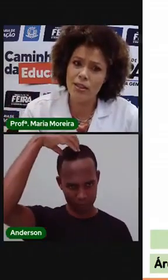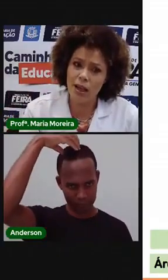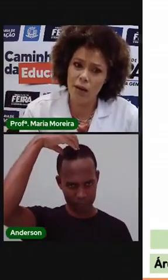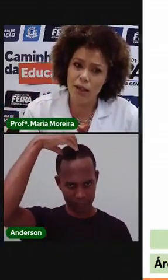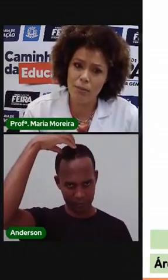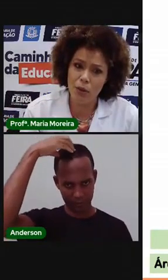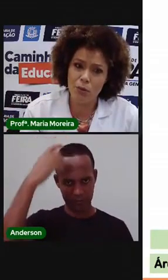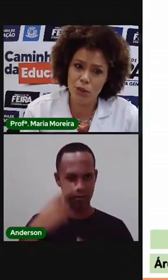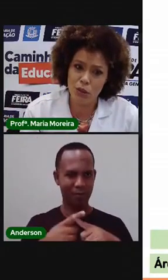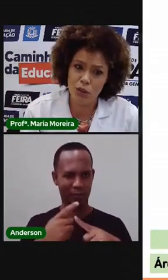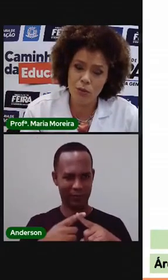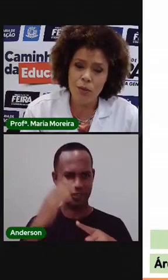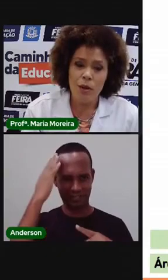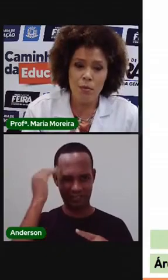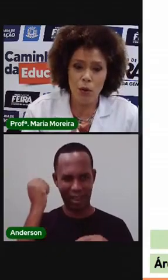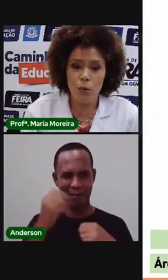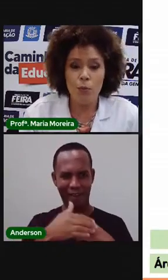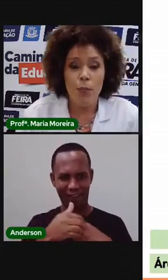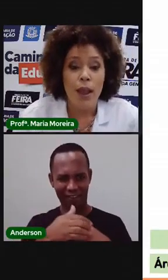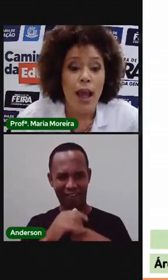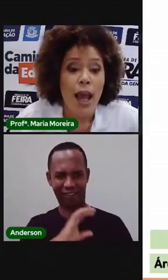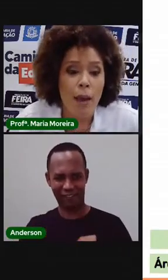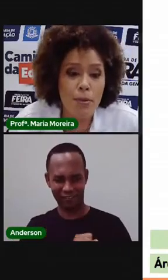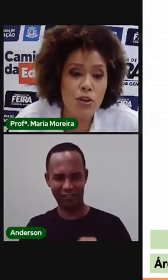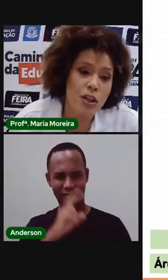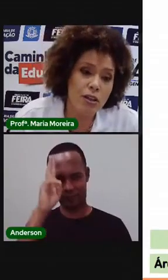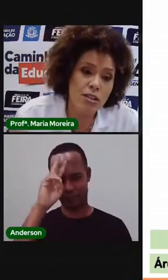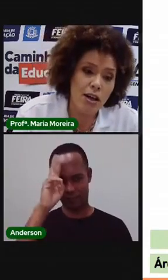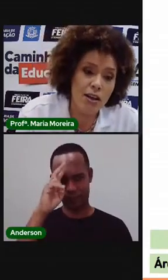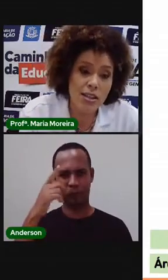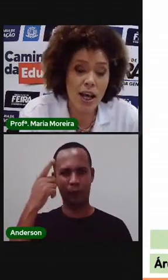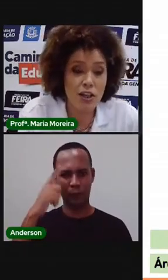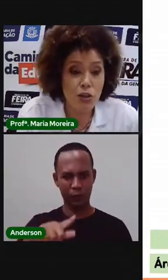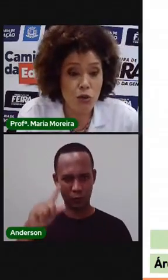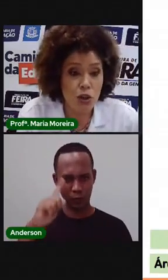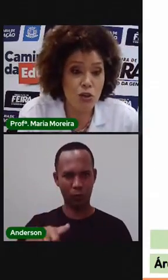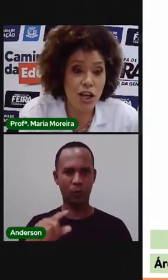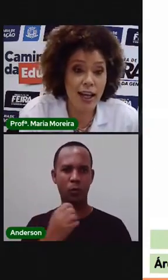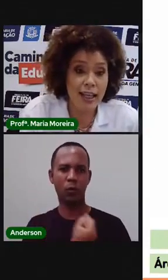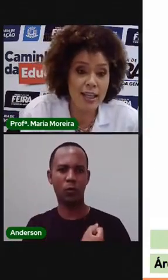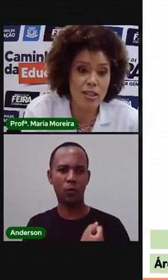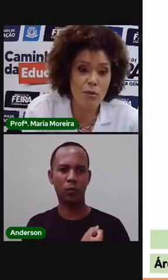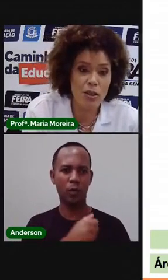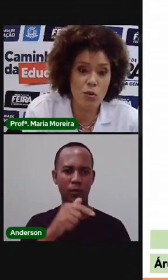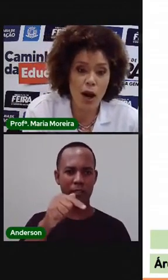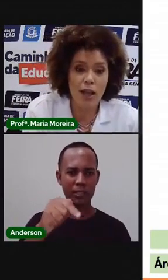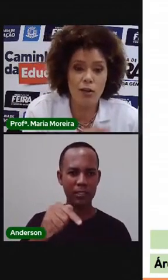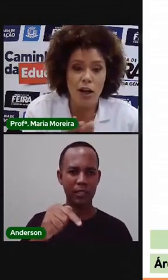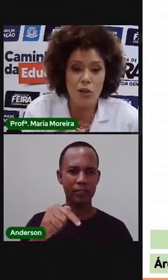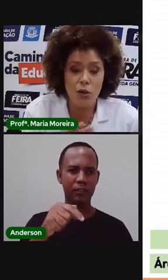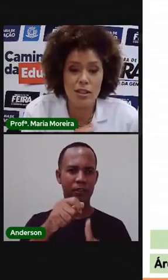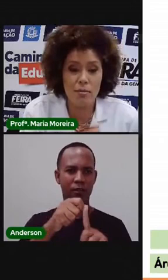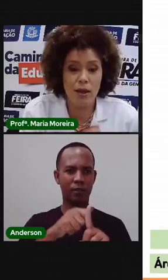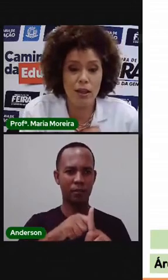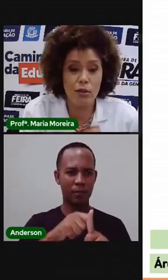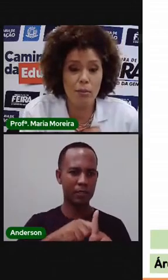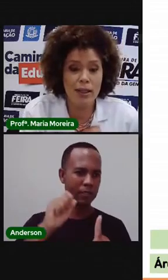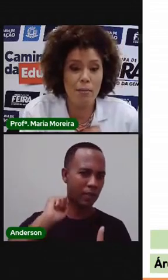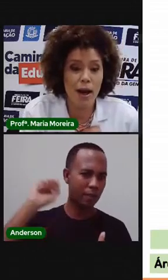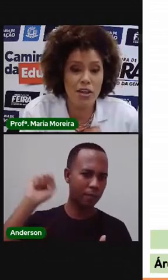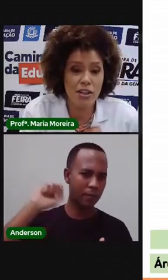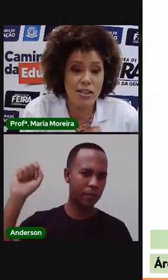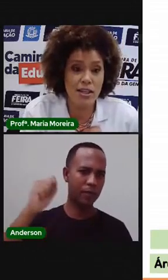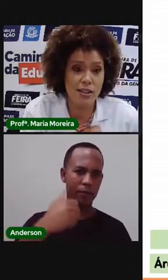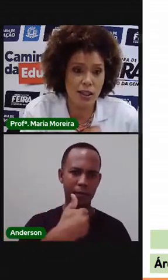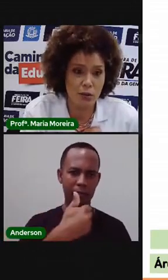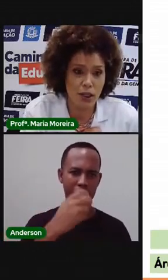aqui prestou atenção na aula da Pró, não prestou? Bom, repetindo nossa aula 7, no nosso dia 15 do mês 4, hora de conhecimento,